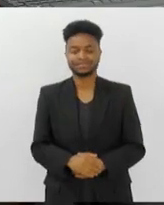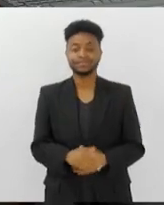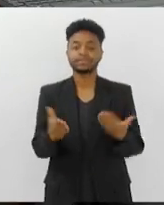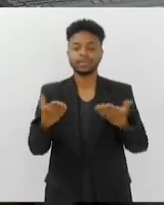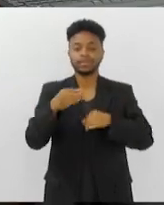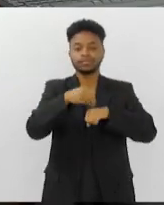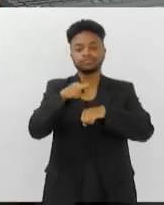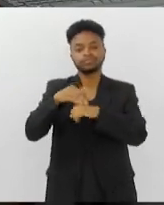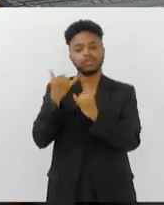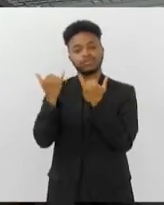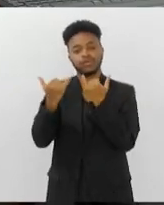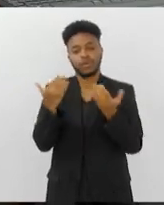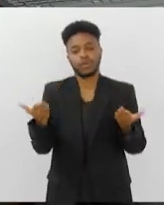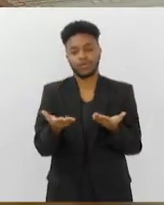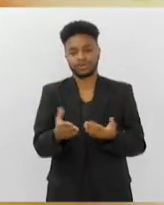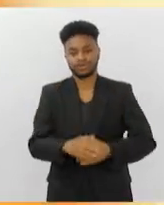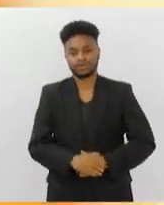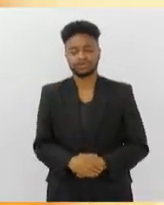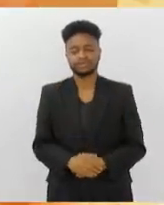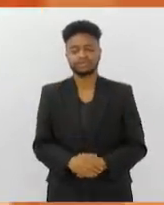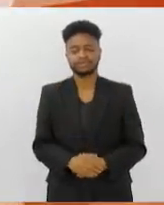ao nosso giro de notícias de hoje.